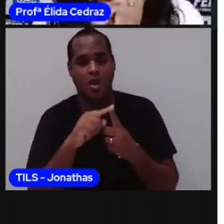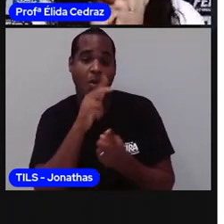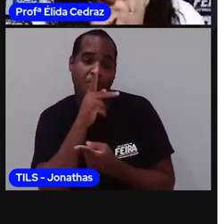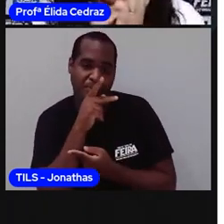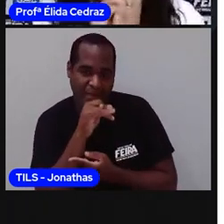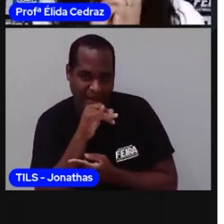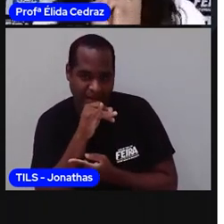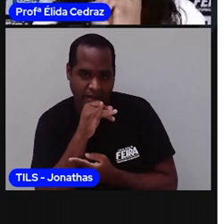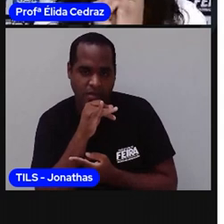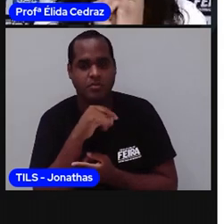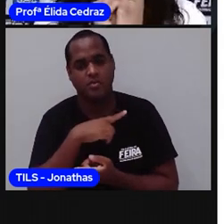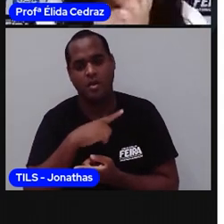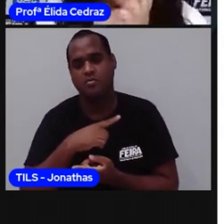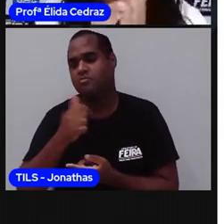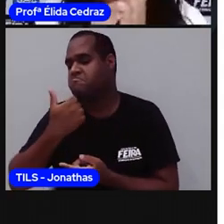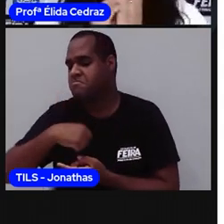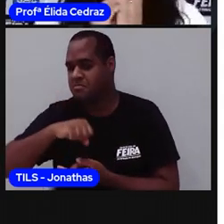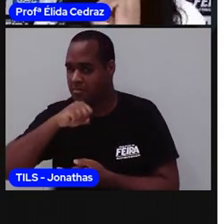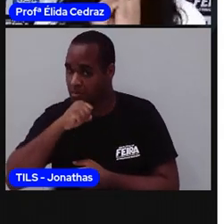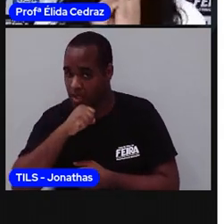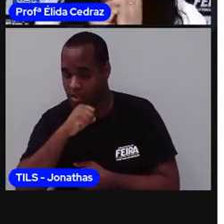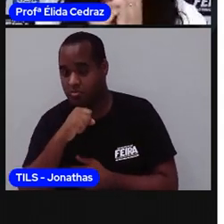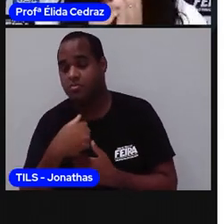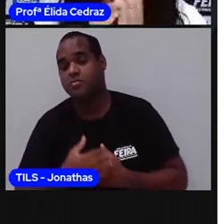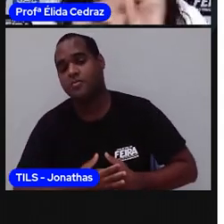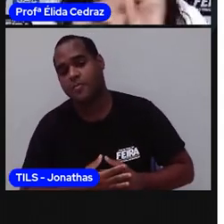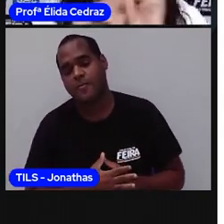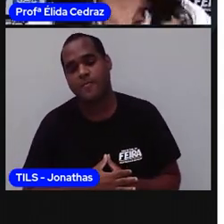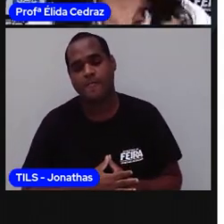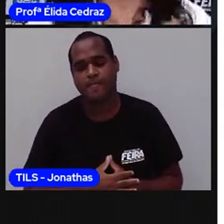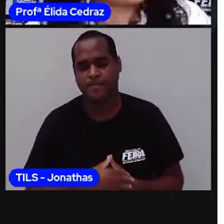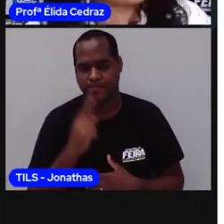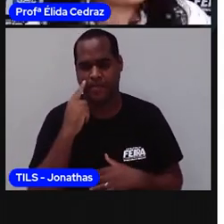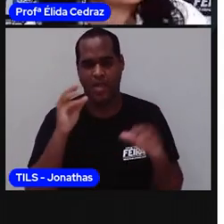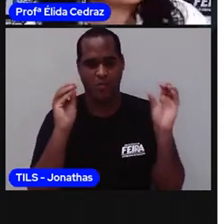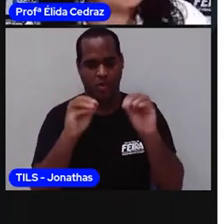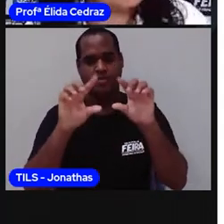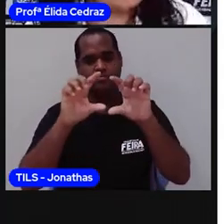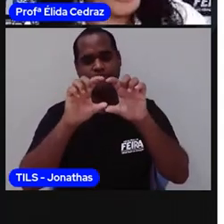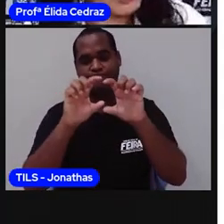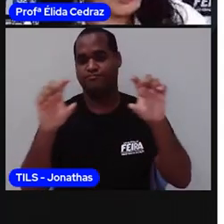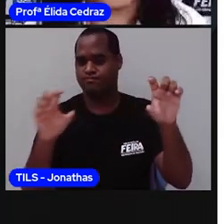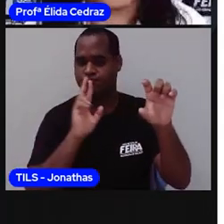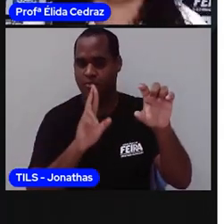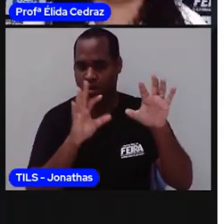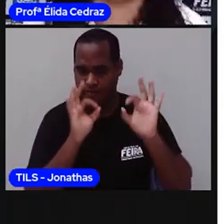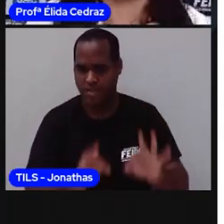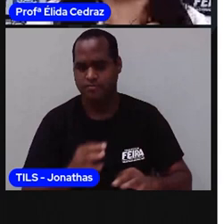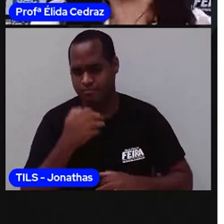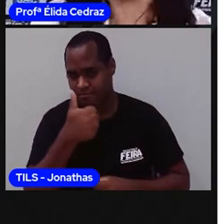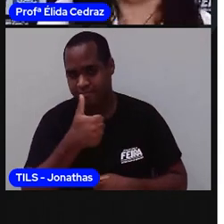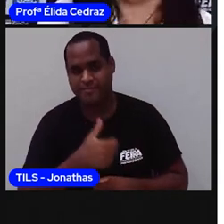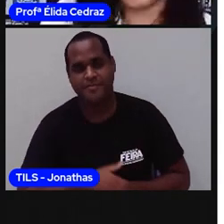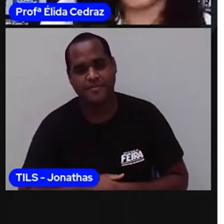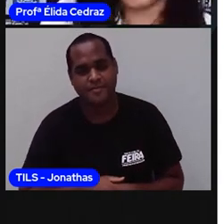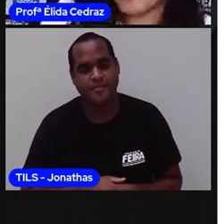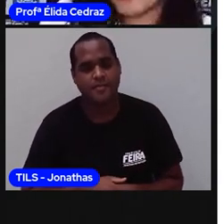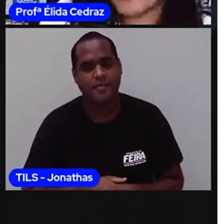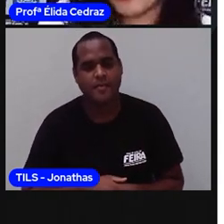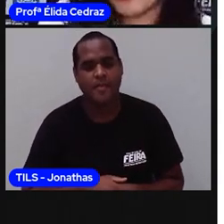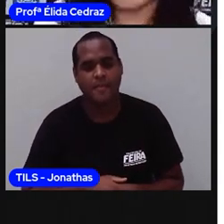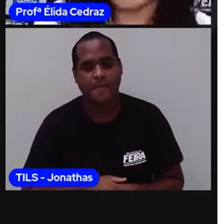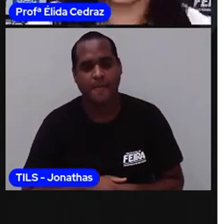de pai e eu também tenho por parte de mãe? E coloca a resposta bem certinha. Dá